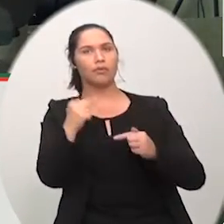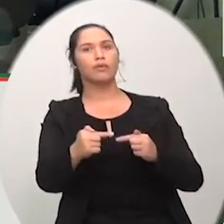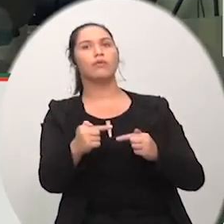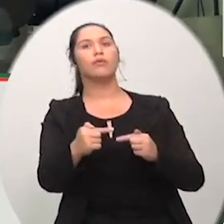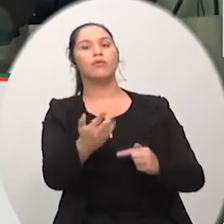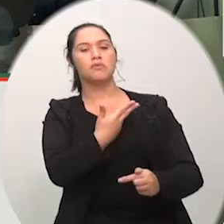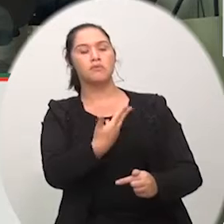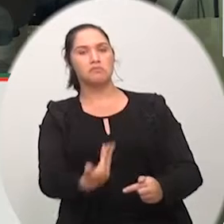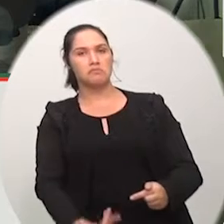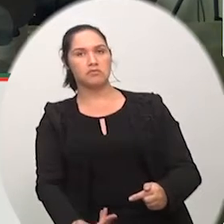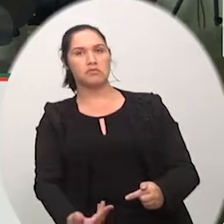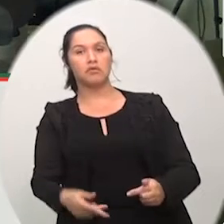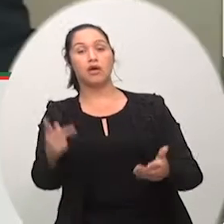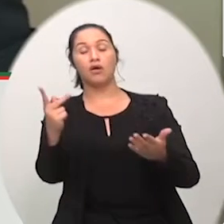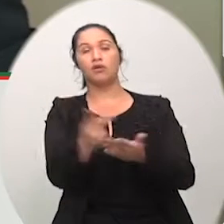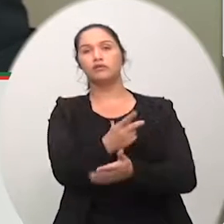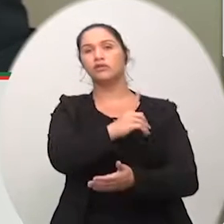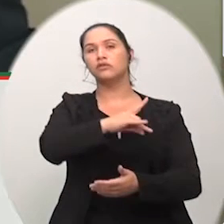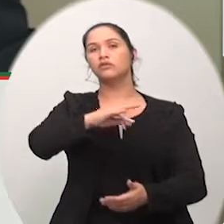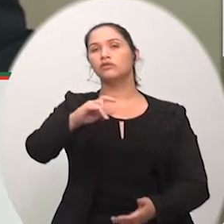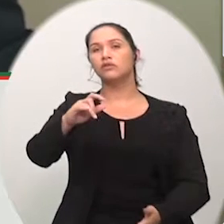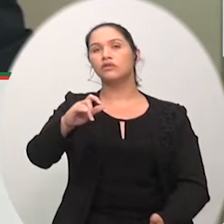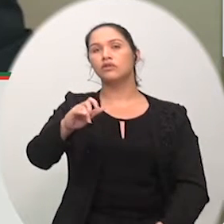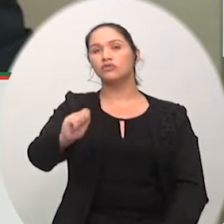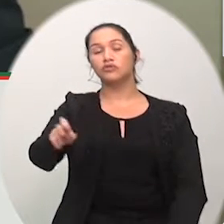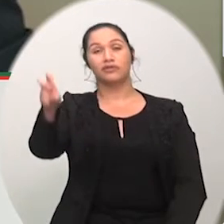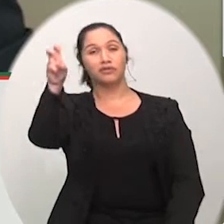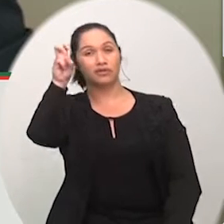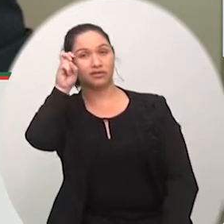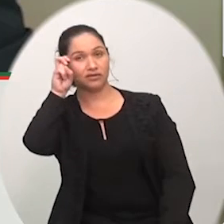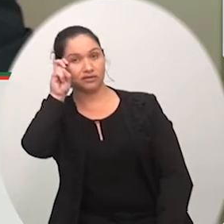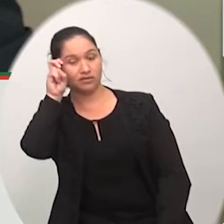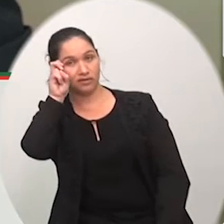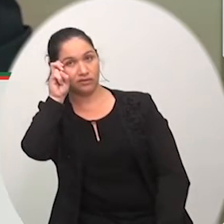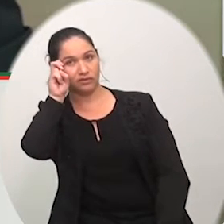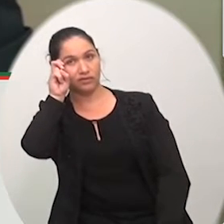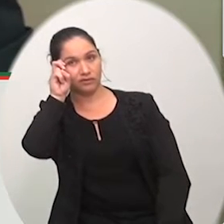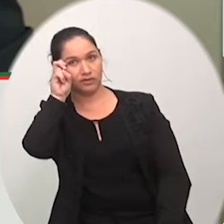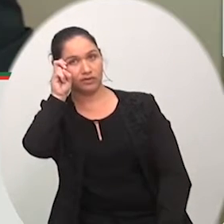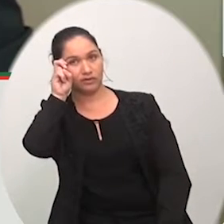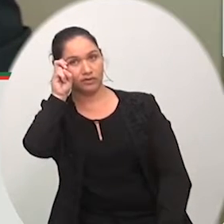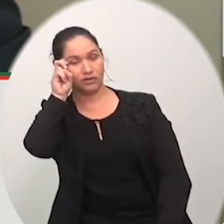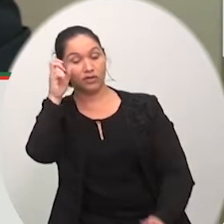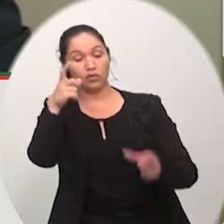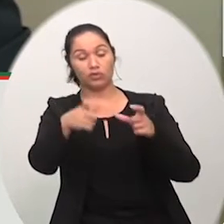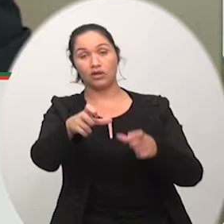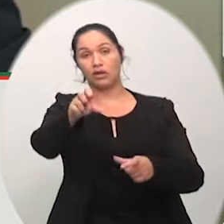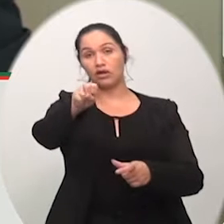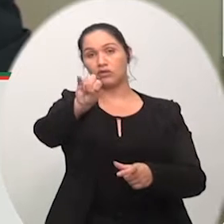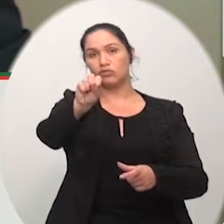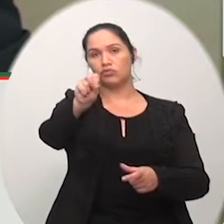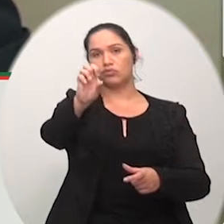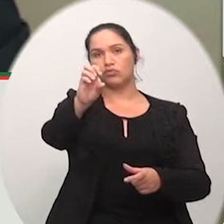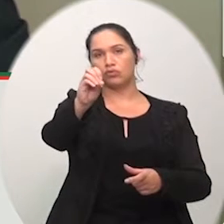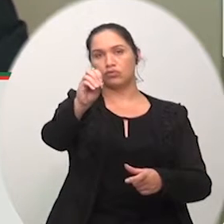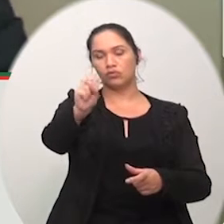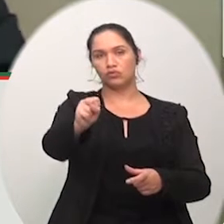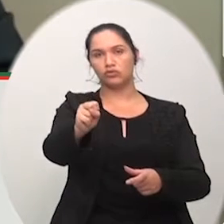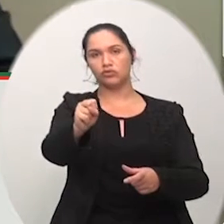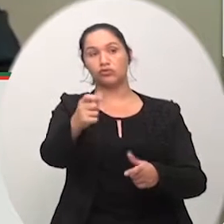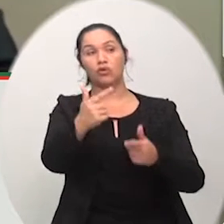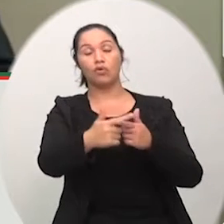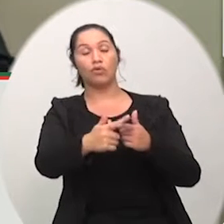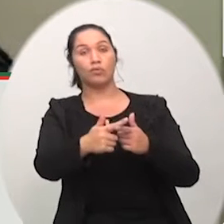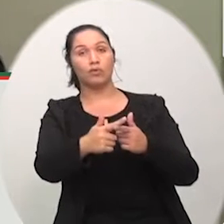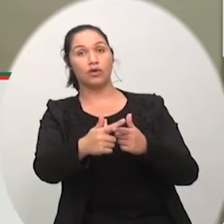e no mesmo dia senhor presidente na hora da fala lá nós vamos solicitar a palavra juntamente com o